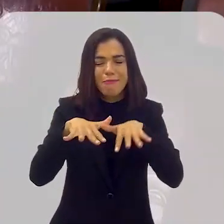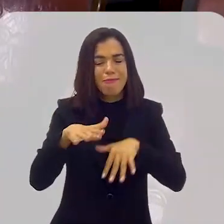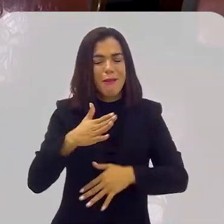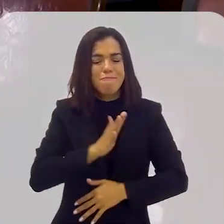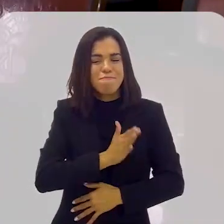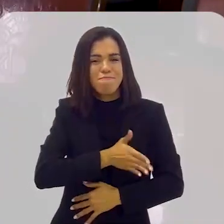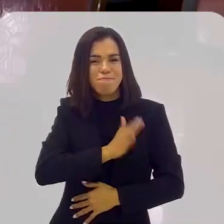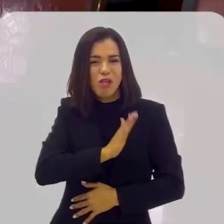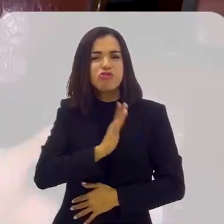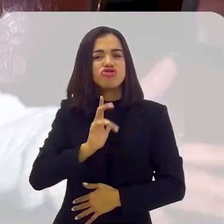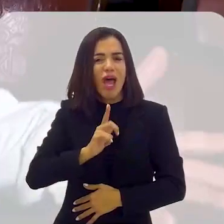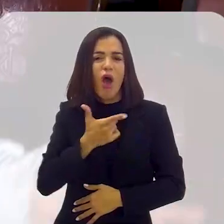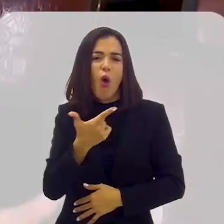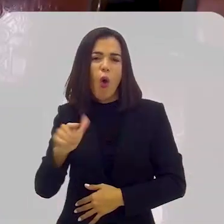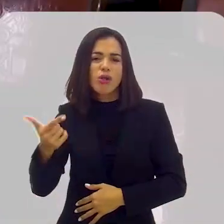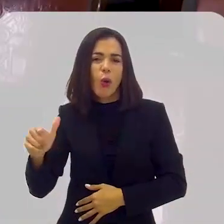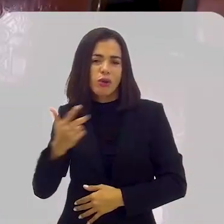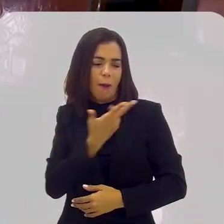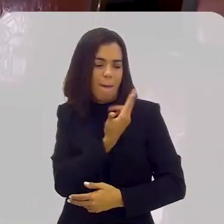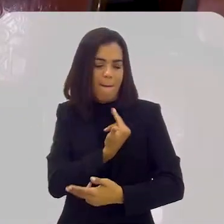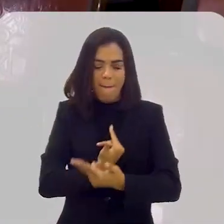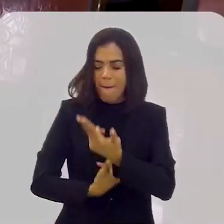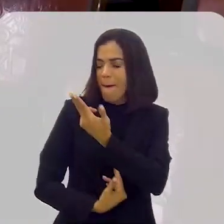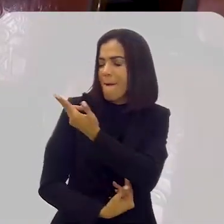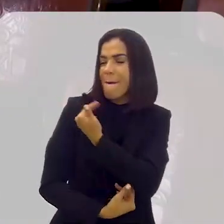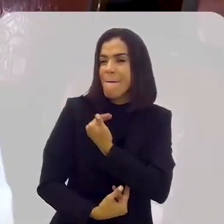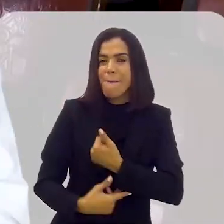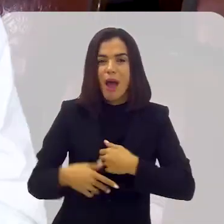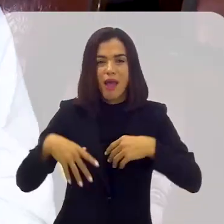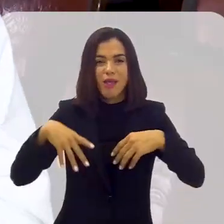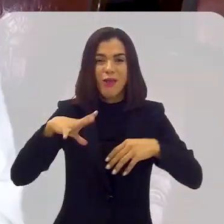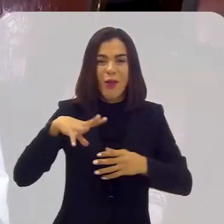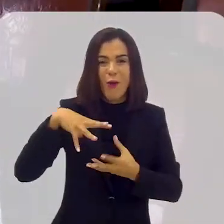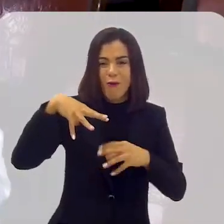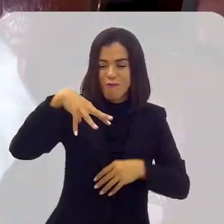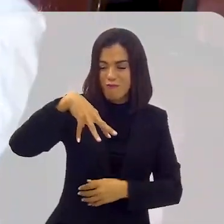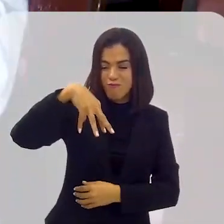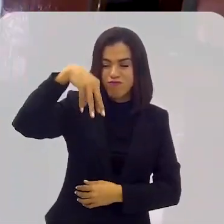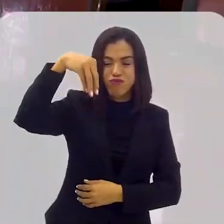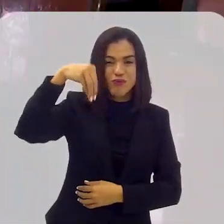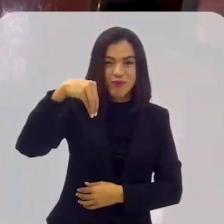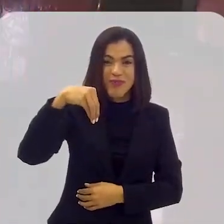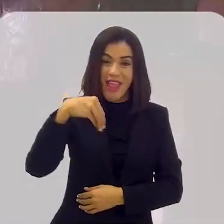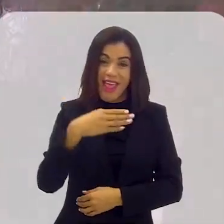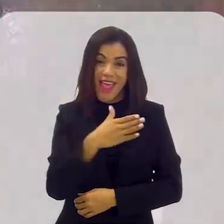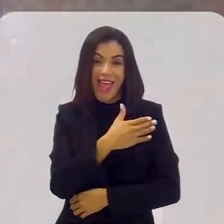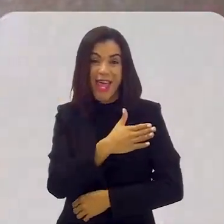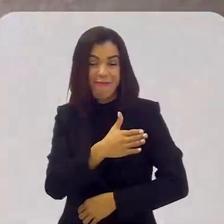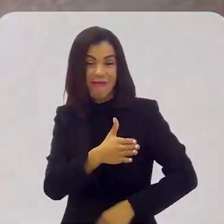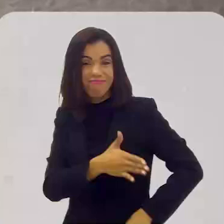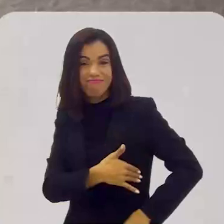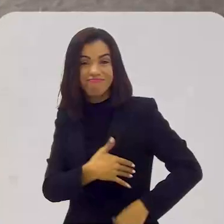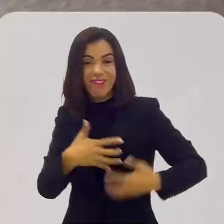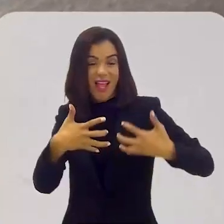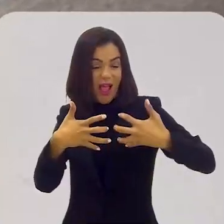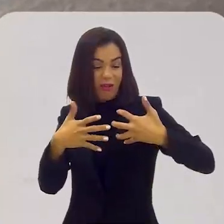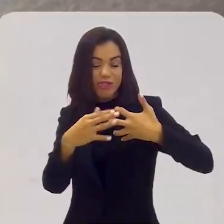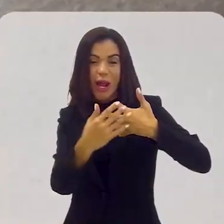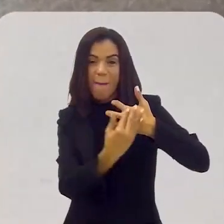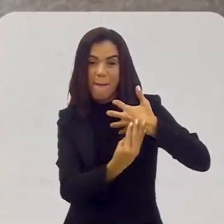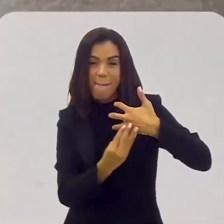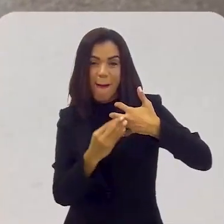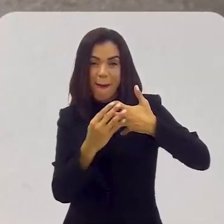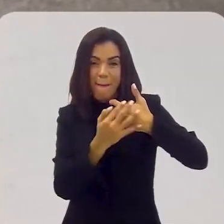Assim, e eu já tinha outras tatuagens. Aí eu tatuei a cúpula da Assembleia Legislativa e é bem em cima da costela.